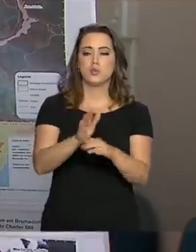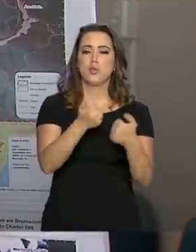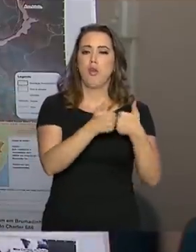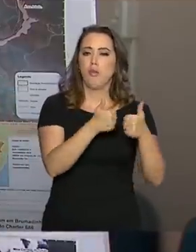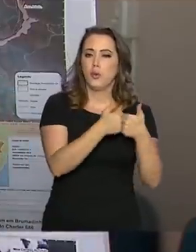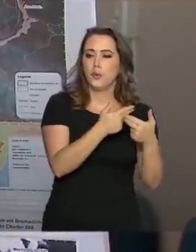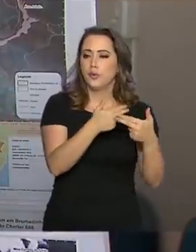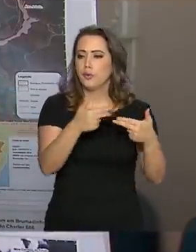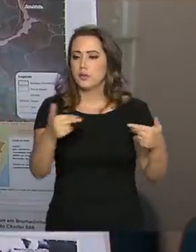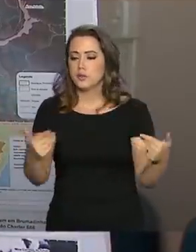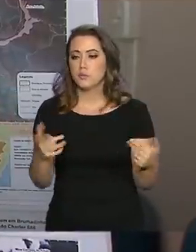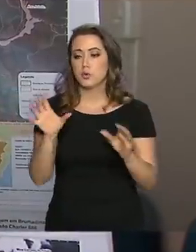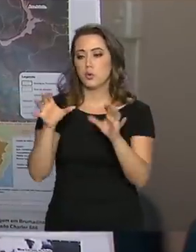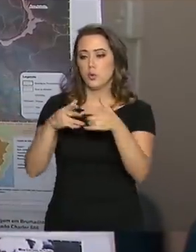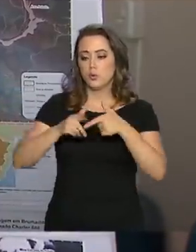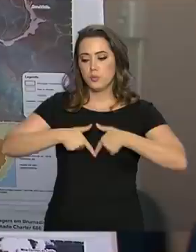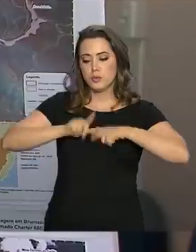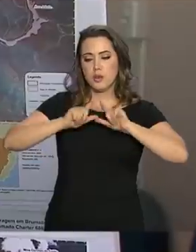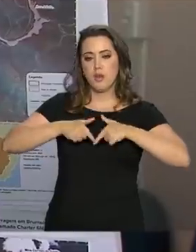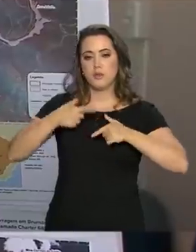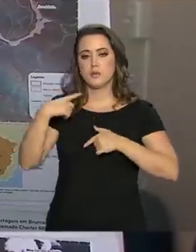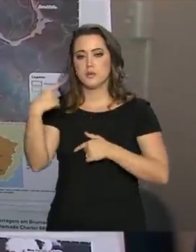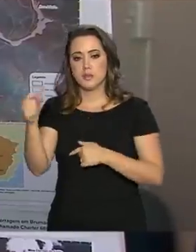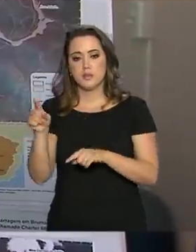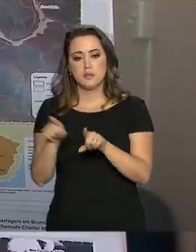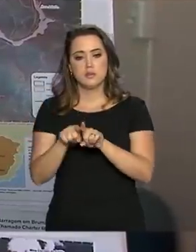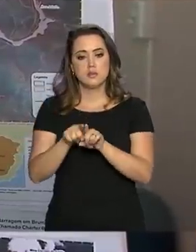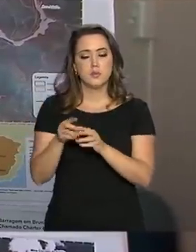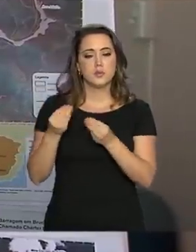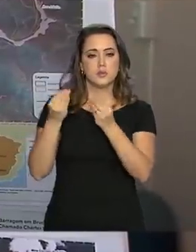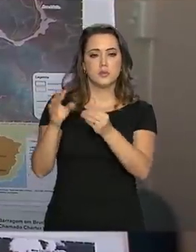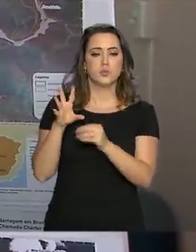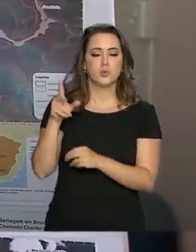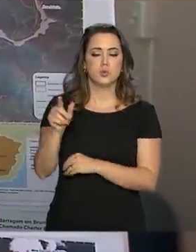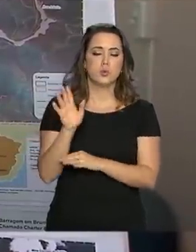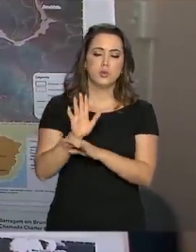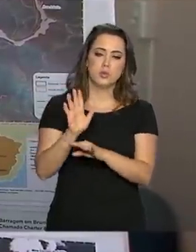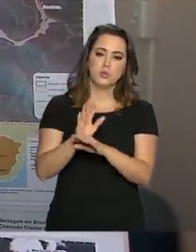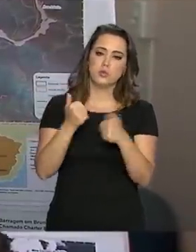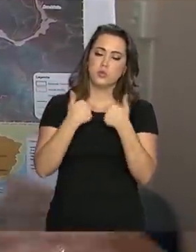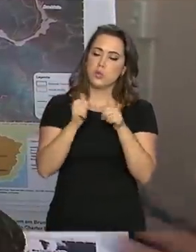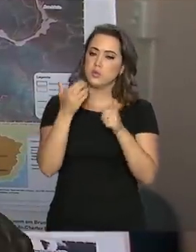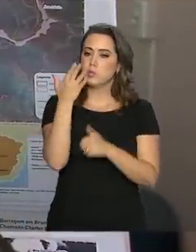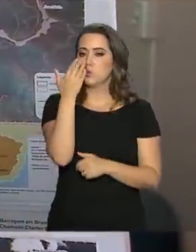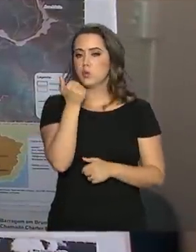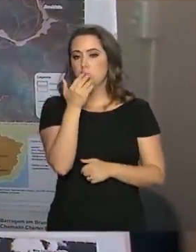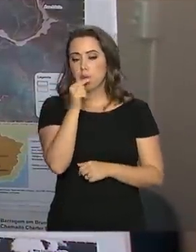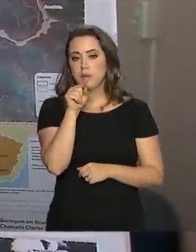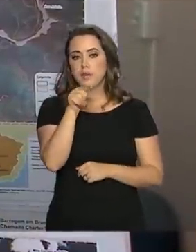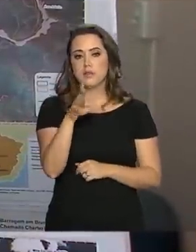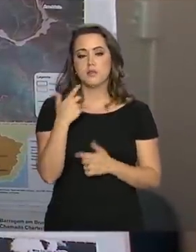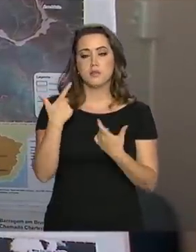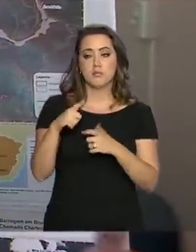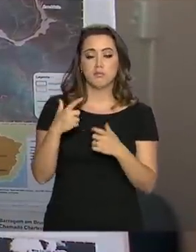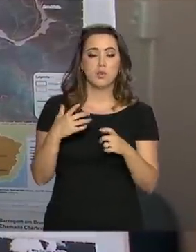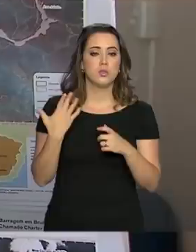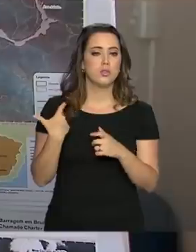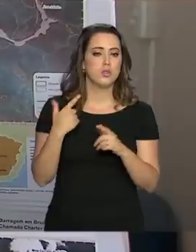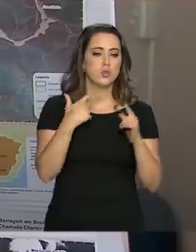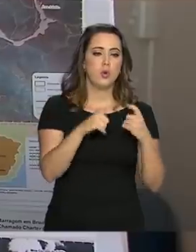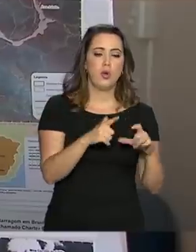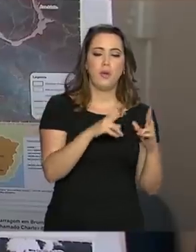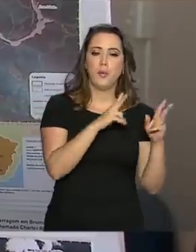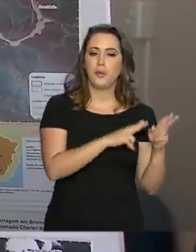material. Aos israelenses que estavam indo embora, demos todo o apoio logístico de transporte, de alimentação, de deslocamento, de